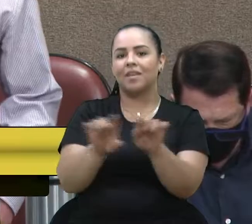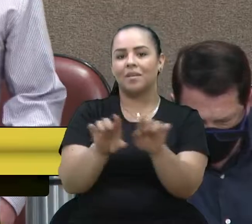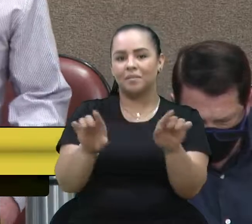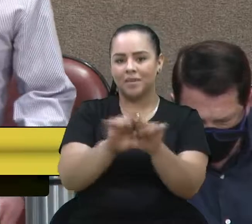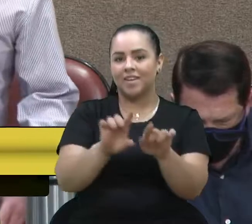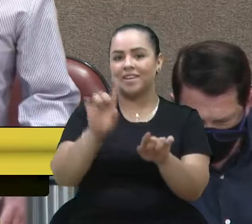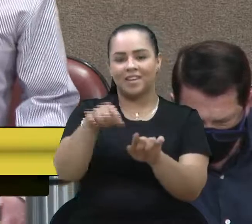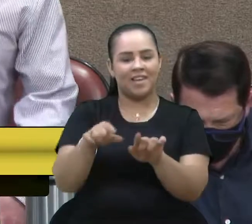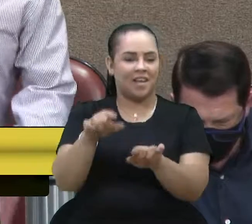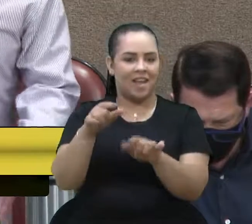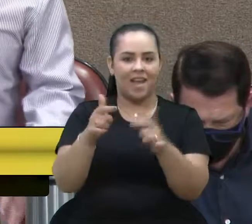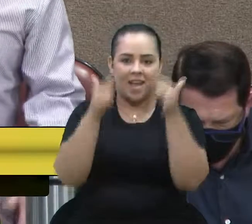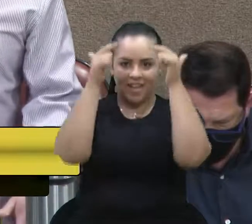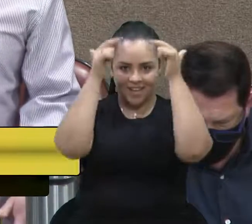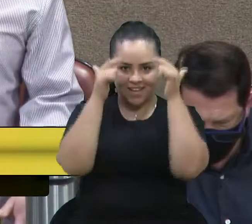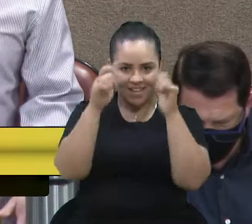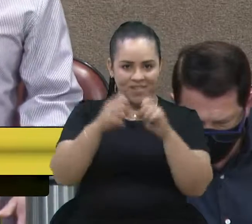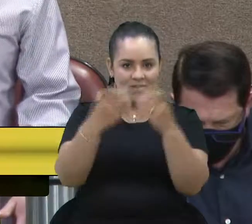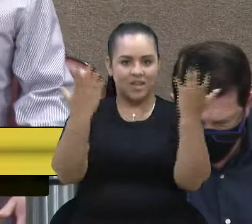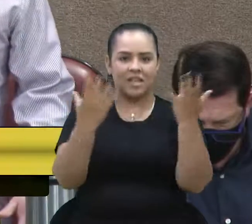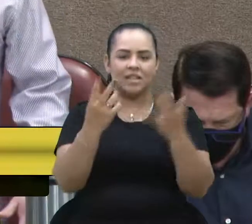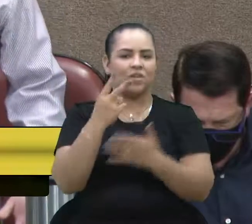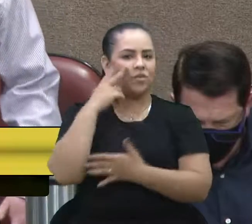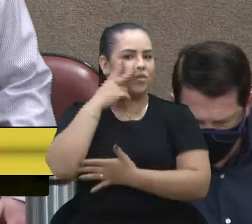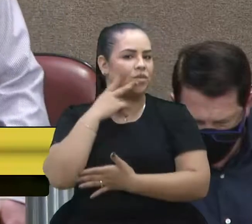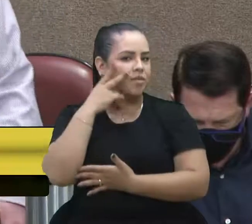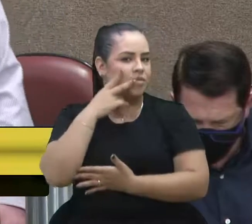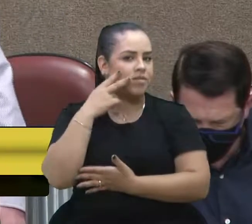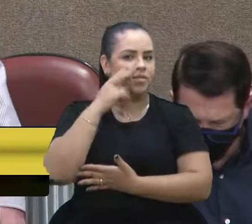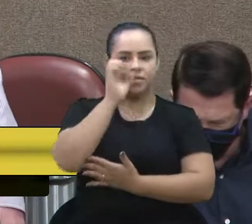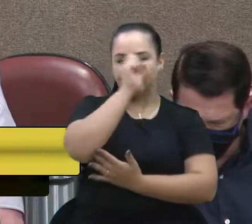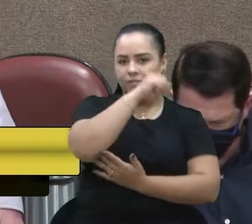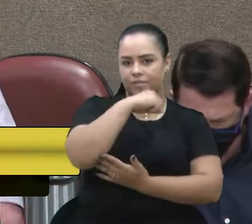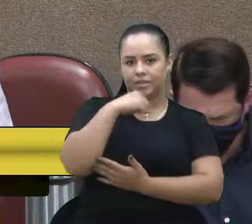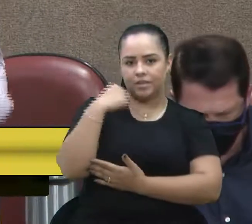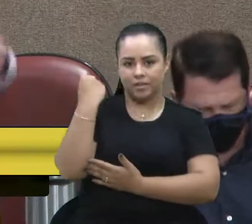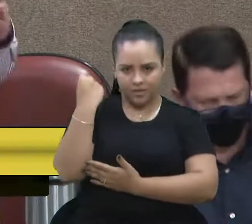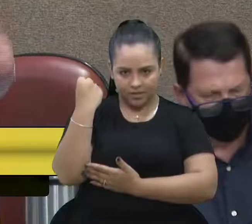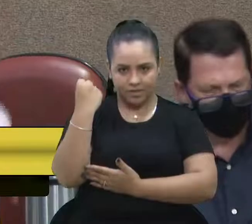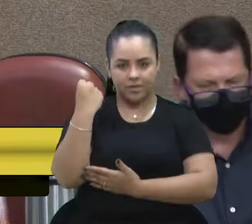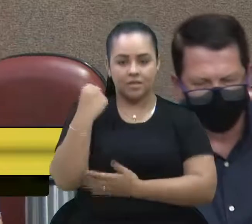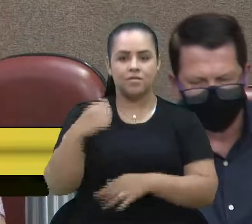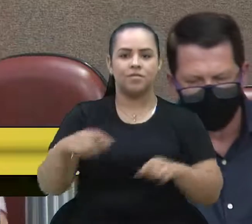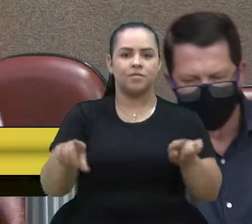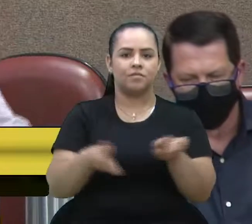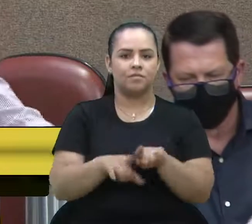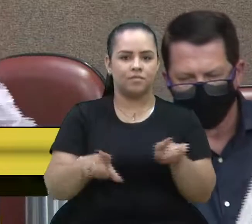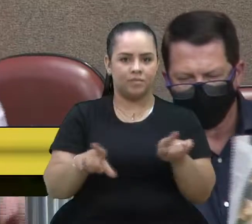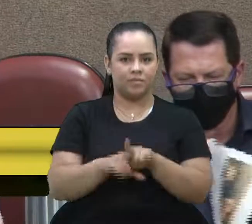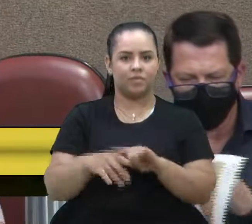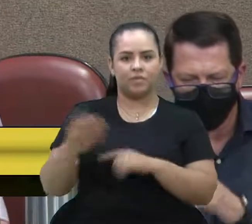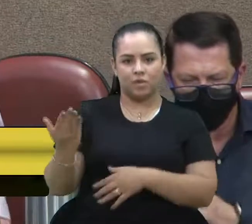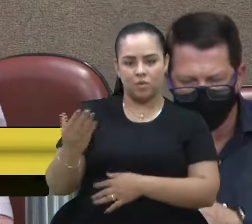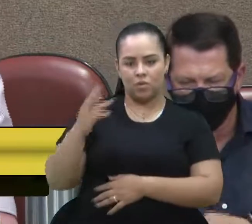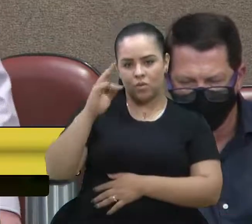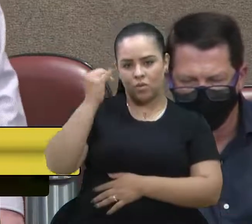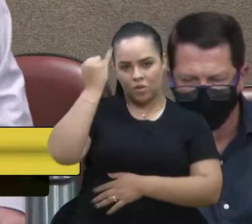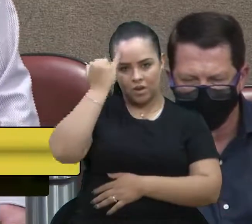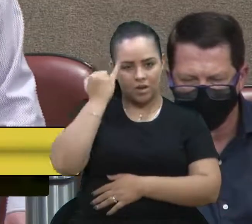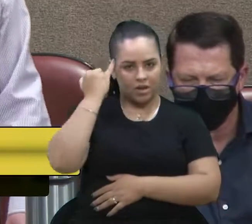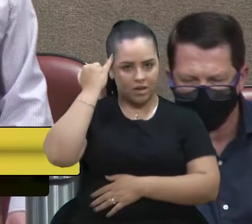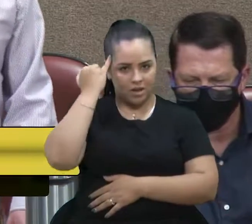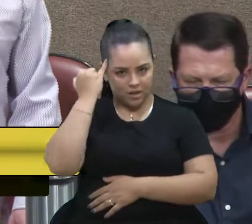festa. As vinícolas, cervejarias, a questão rica, vereador Ues, vereadora Gladys, da